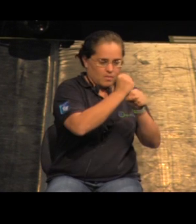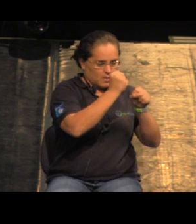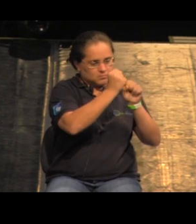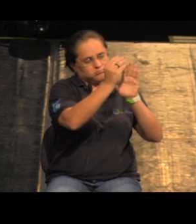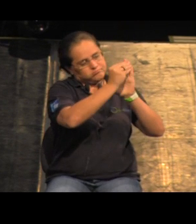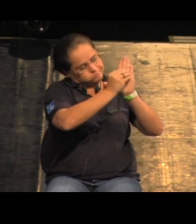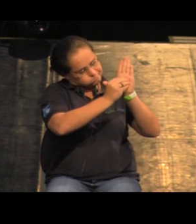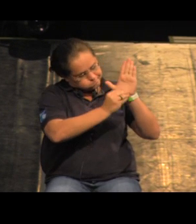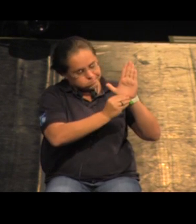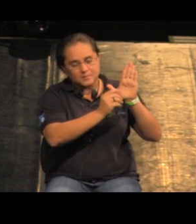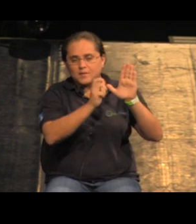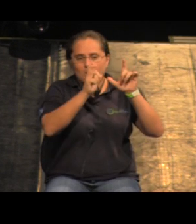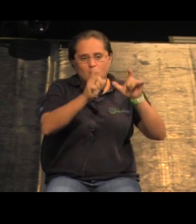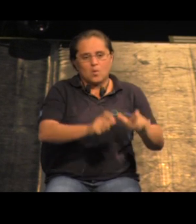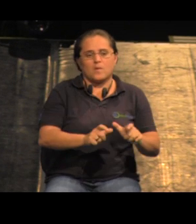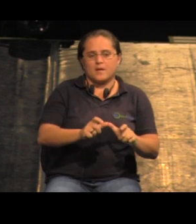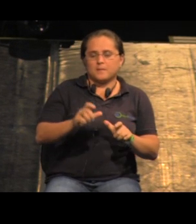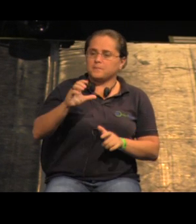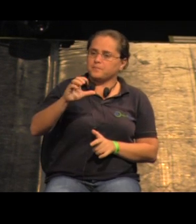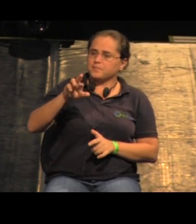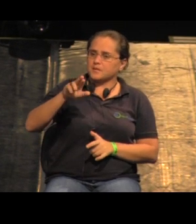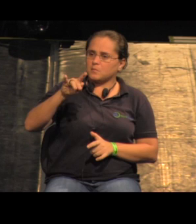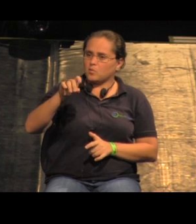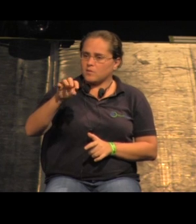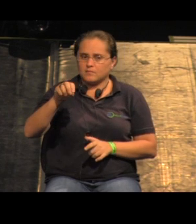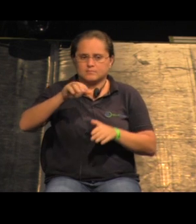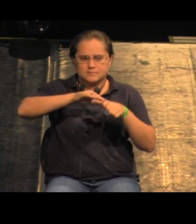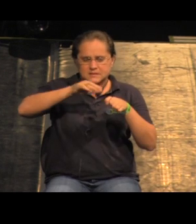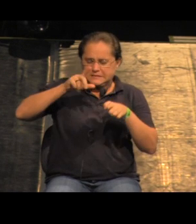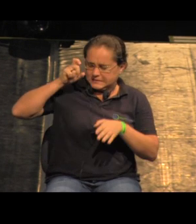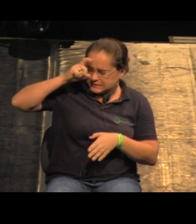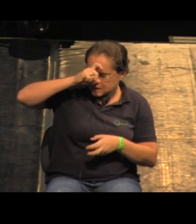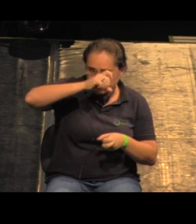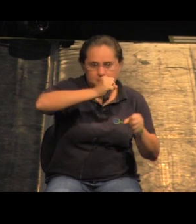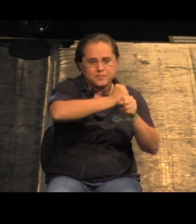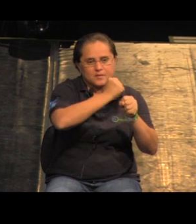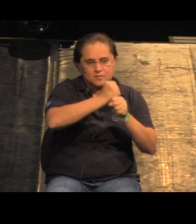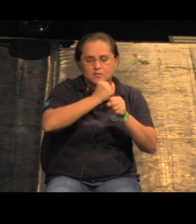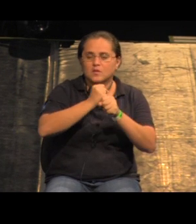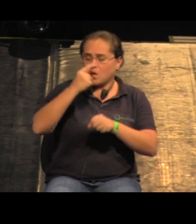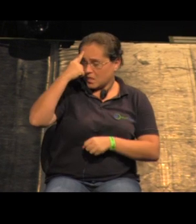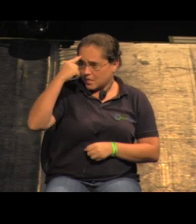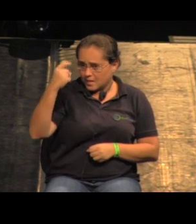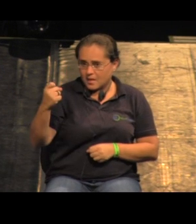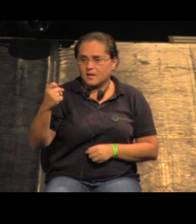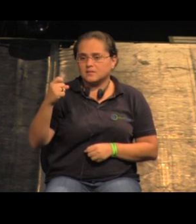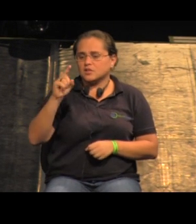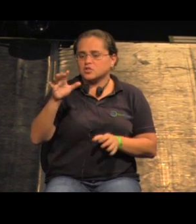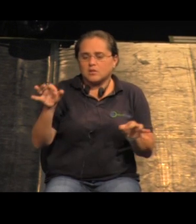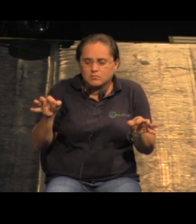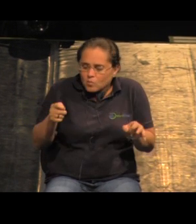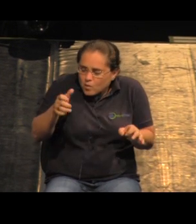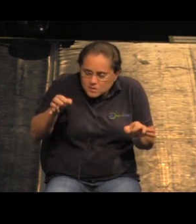é um lugar com a topografia muito acidentada difícil de construir então a ideia era vir com um sistema pré